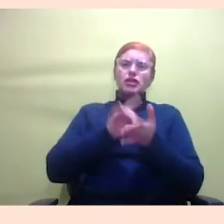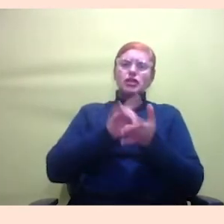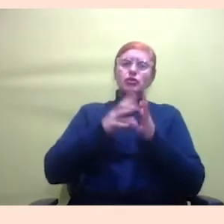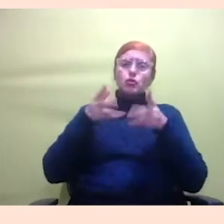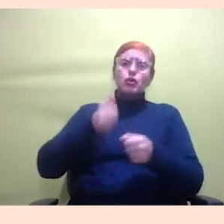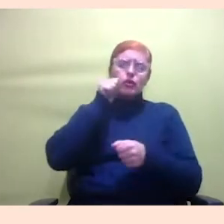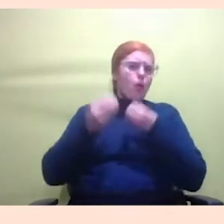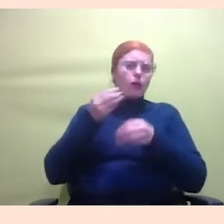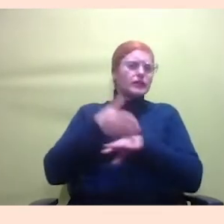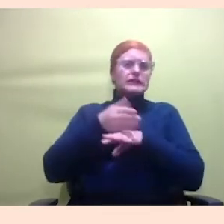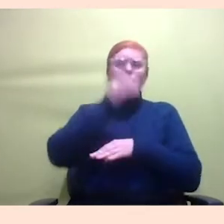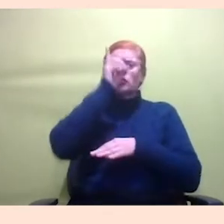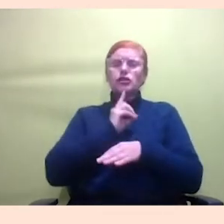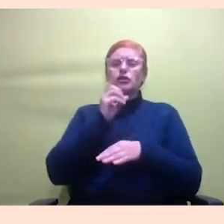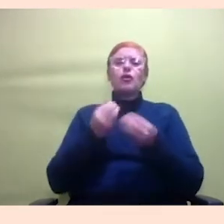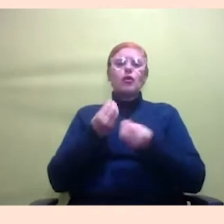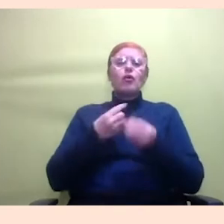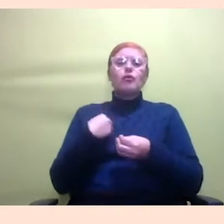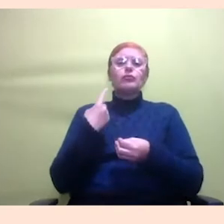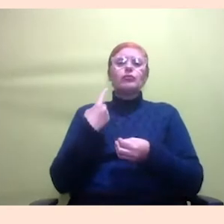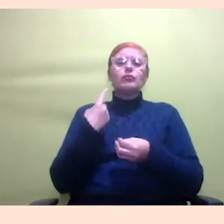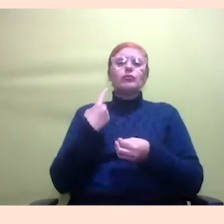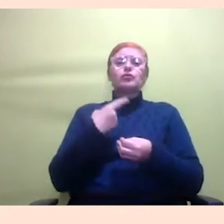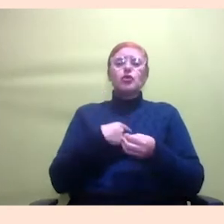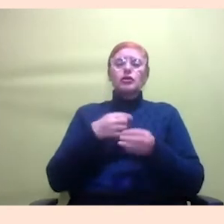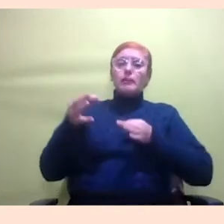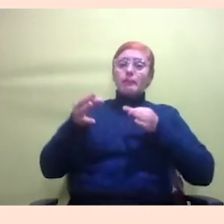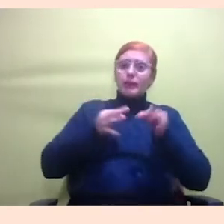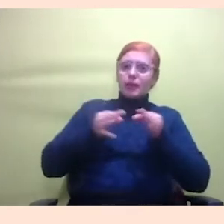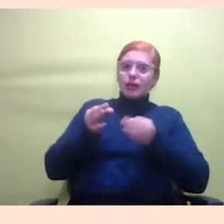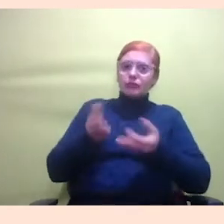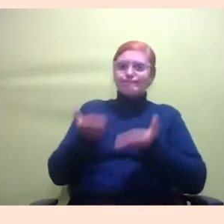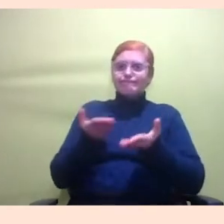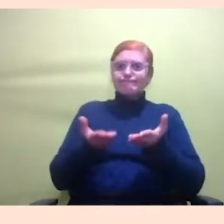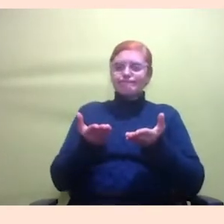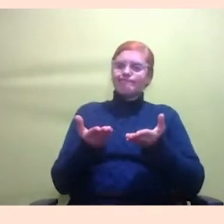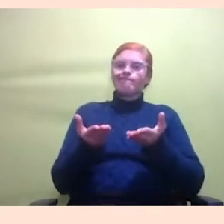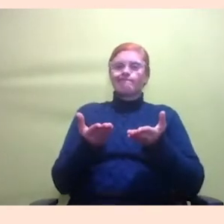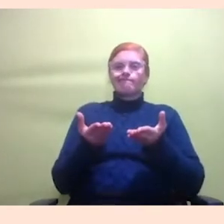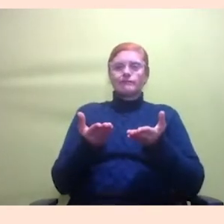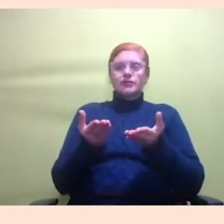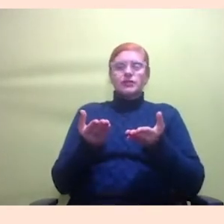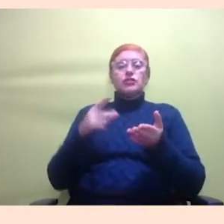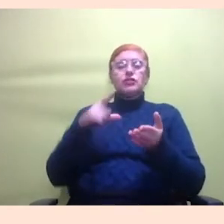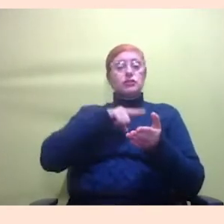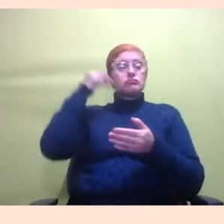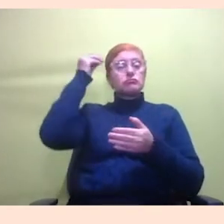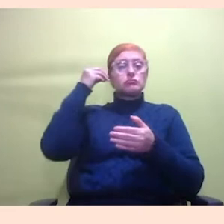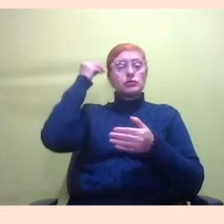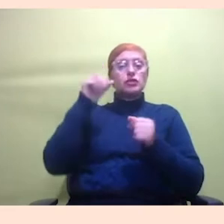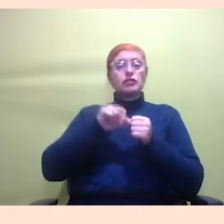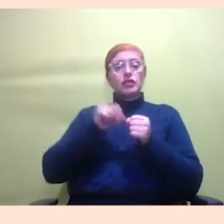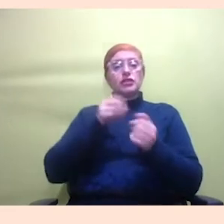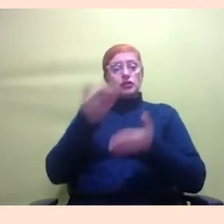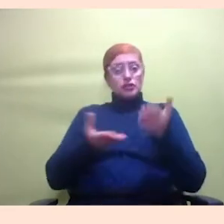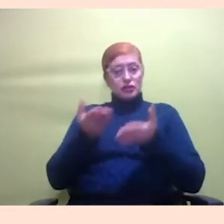como é que a gente vai estar preparada para atender? Então, a gente começou a ter essa experiência fazendo atendimento no movimento de luta por moradia.